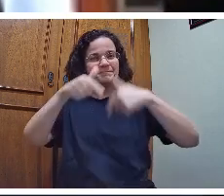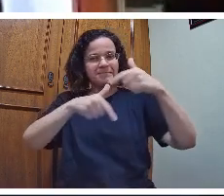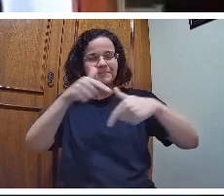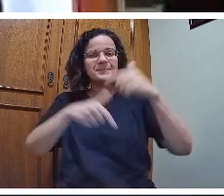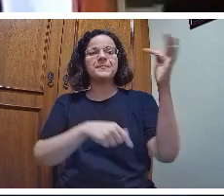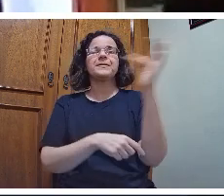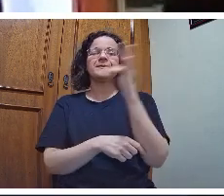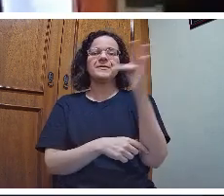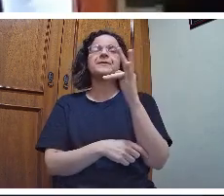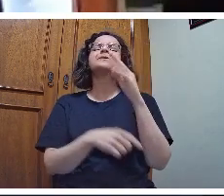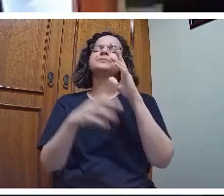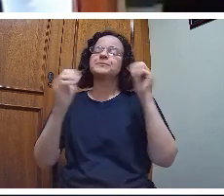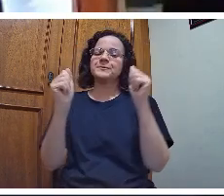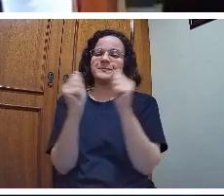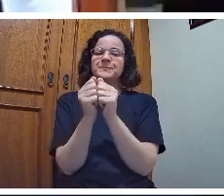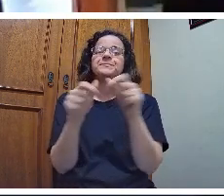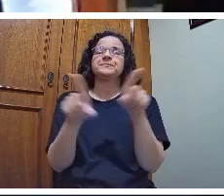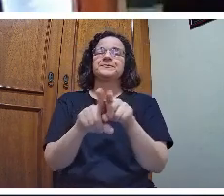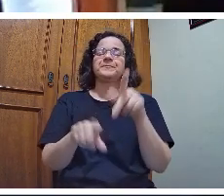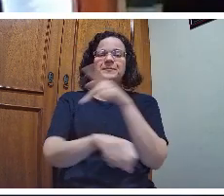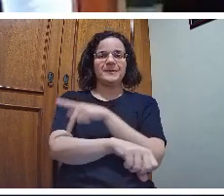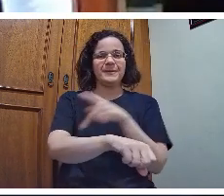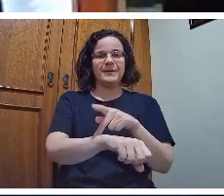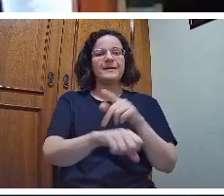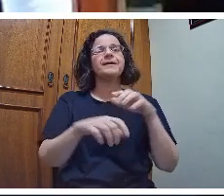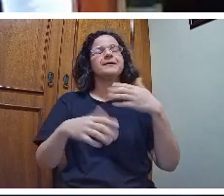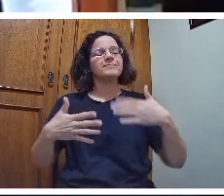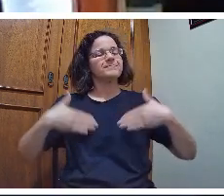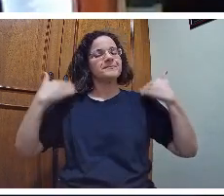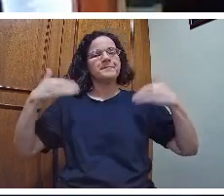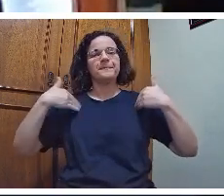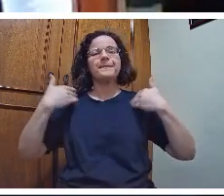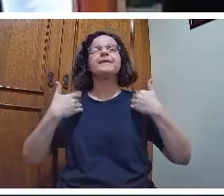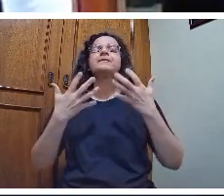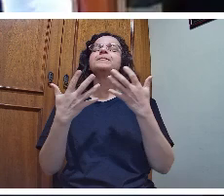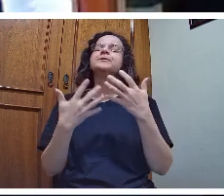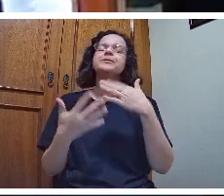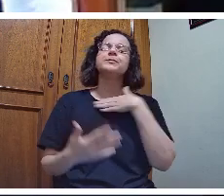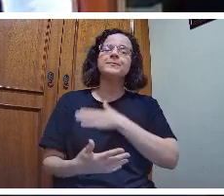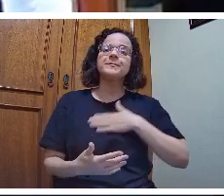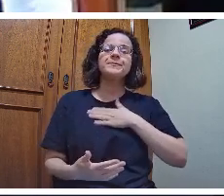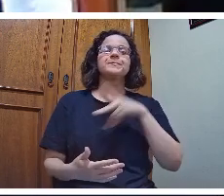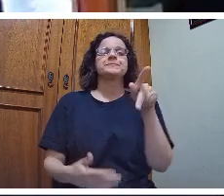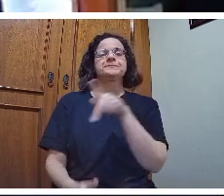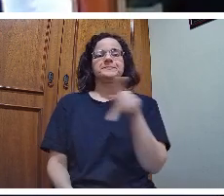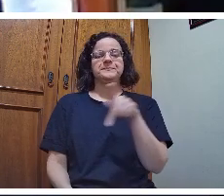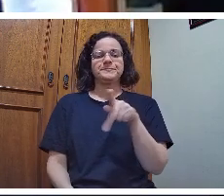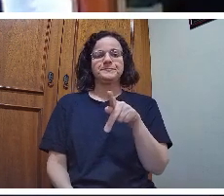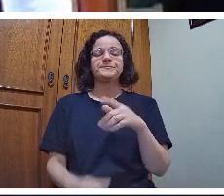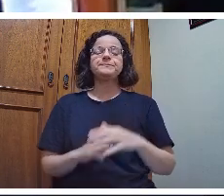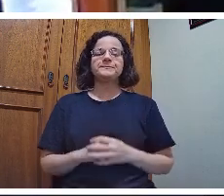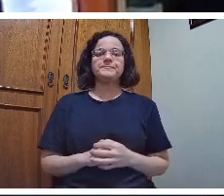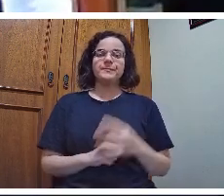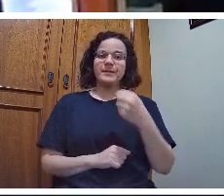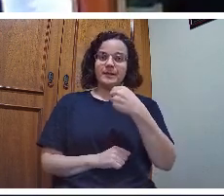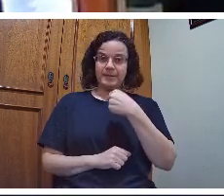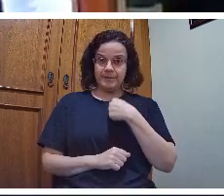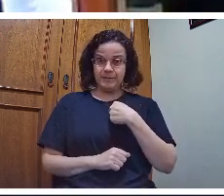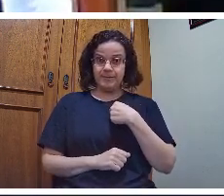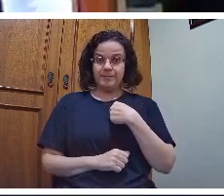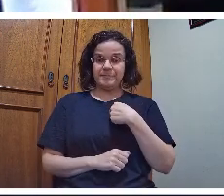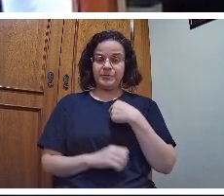de pedagogia e me sinto feliz e realizado em ser professor. Eu fui